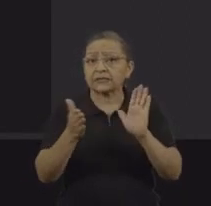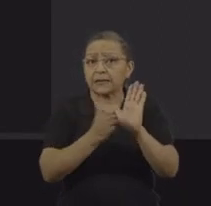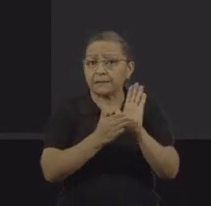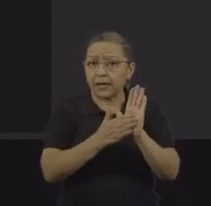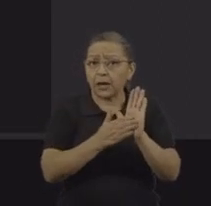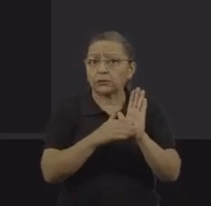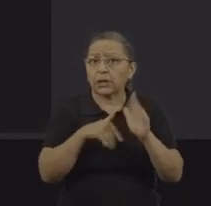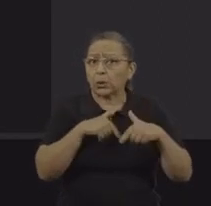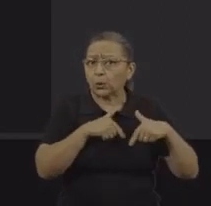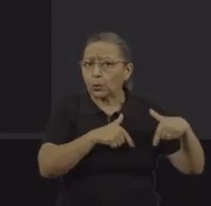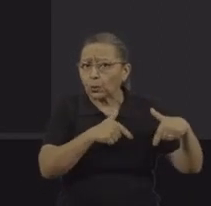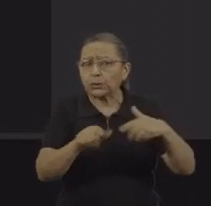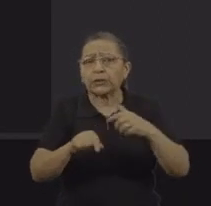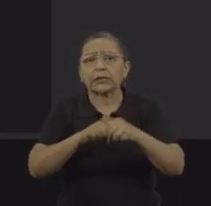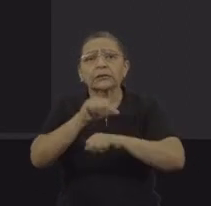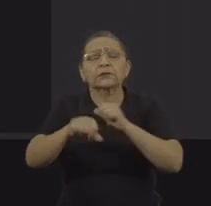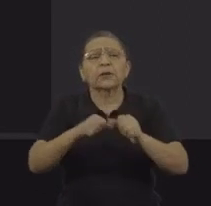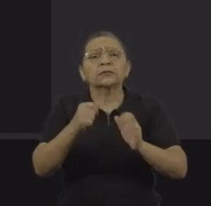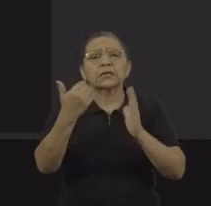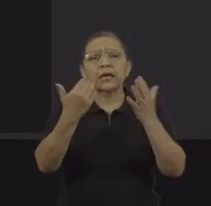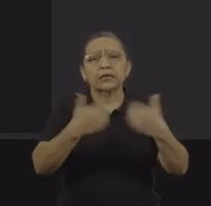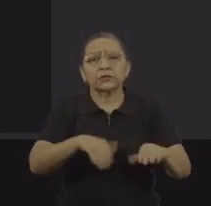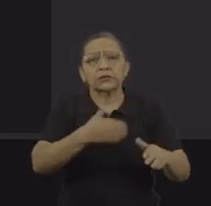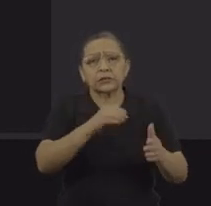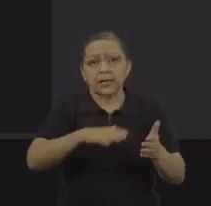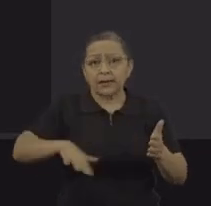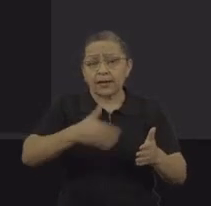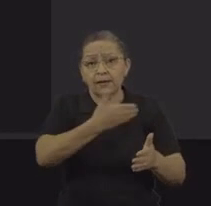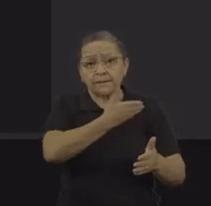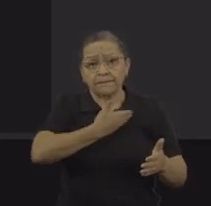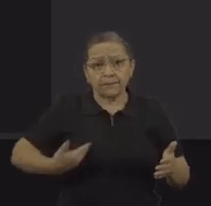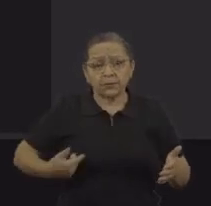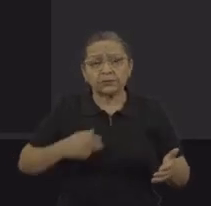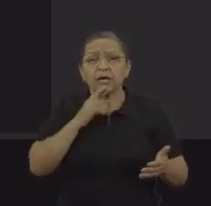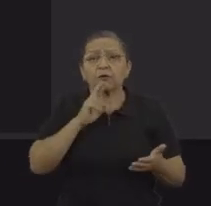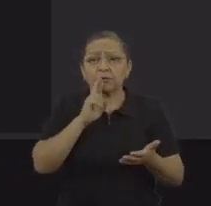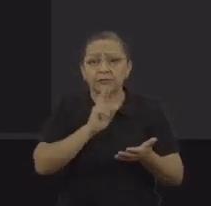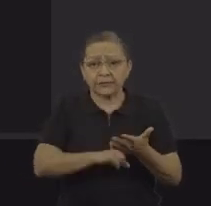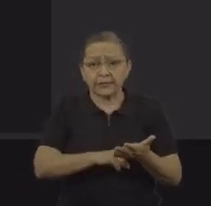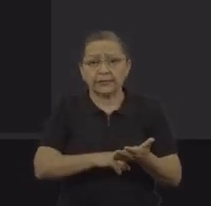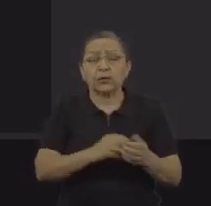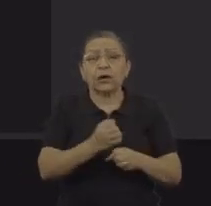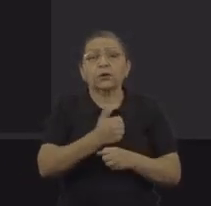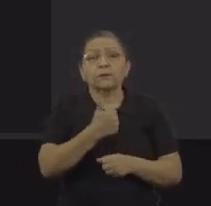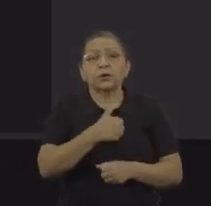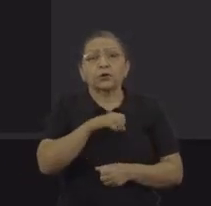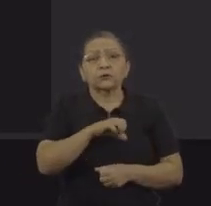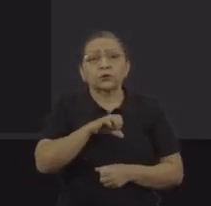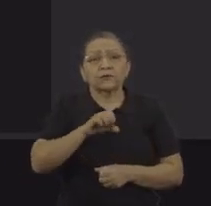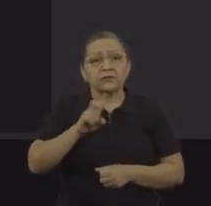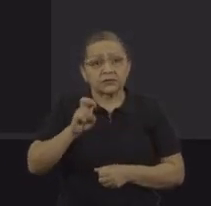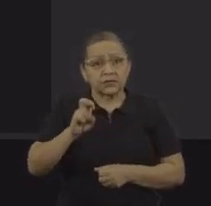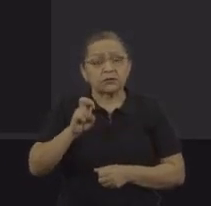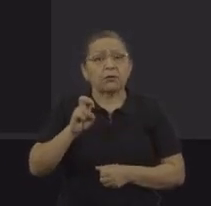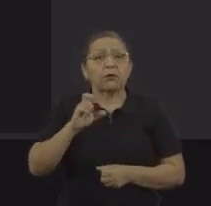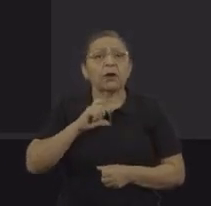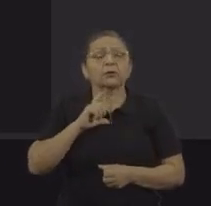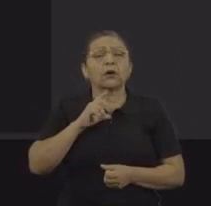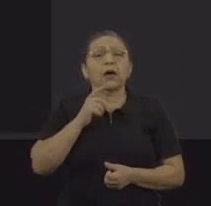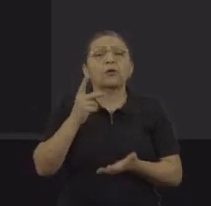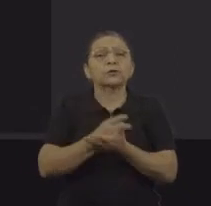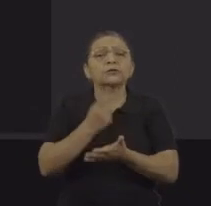se transformasse em um item da agenda pública e então ser reconhecida pelo Estado brasileiro. Em 1995, quando finalmente acontece esse